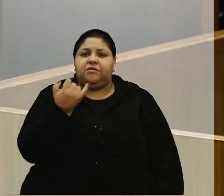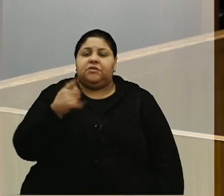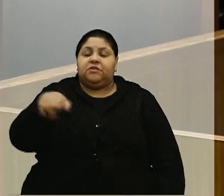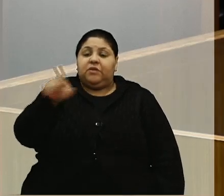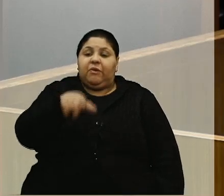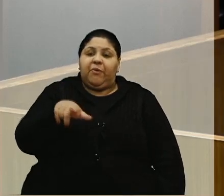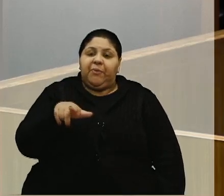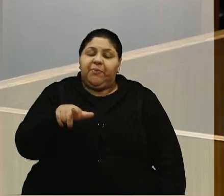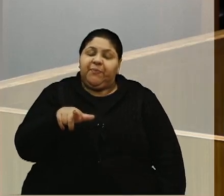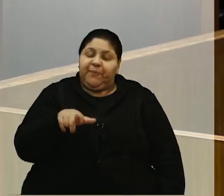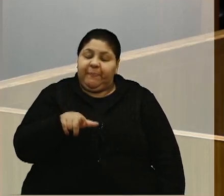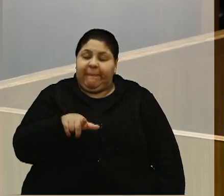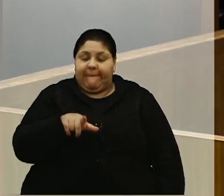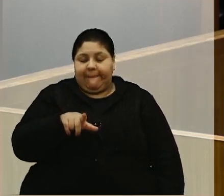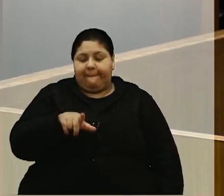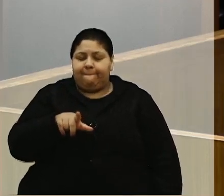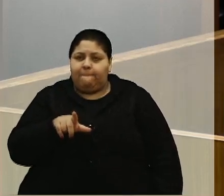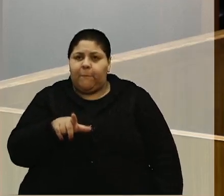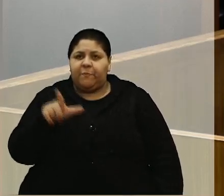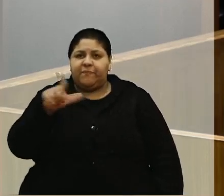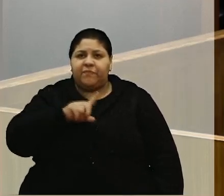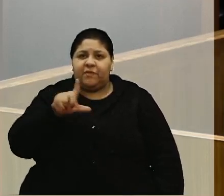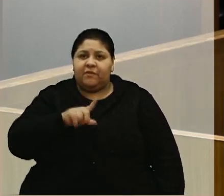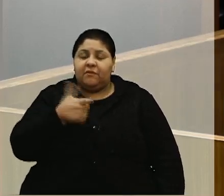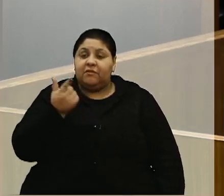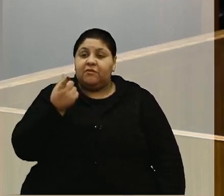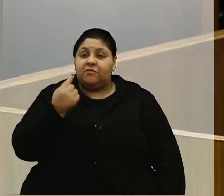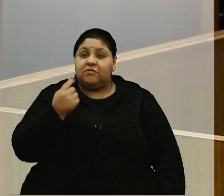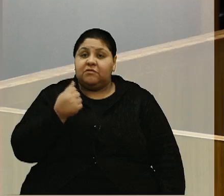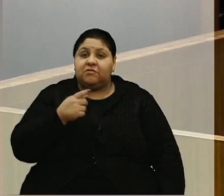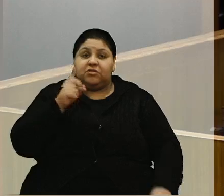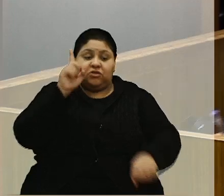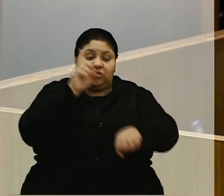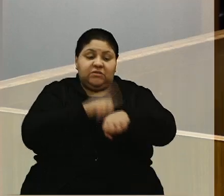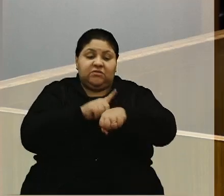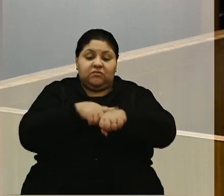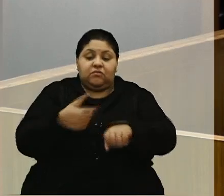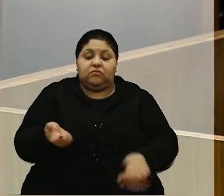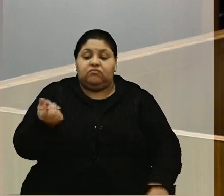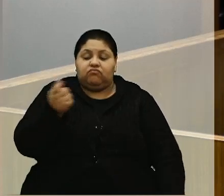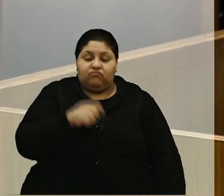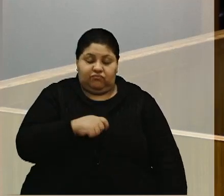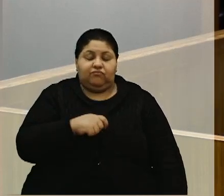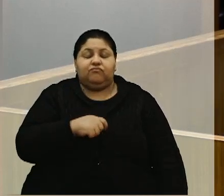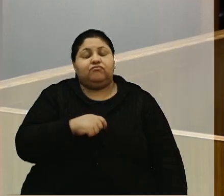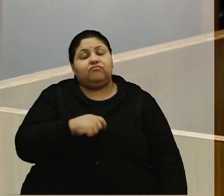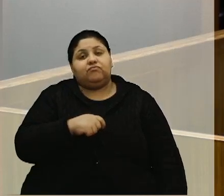gente tenha recursos para nas horas que precisam ser